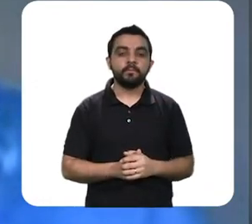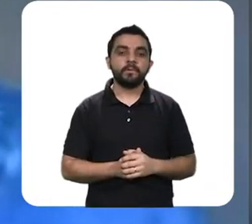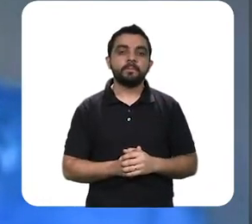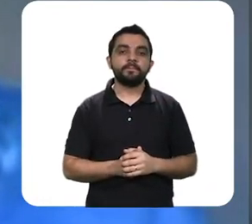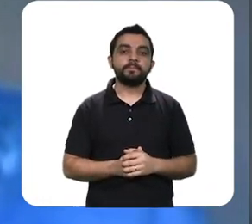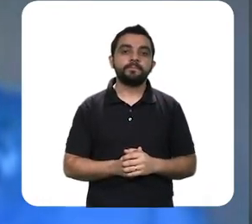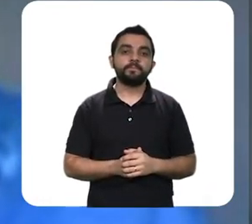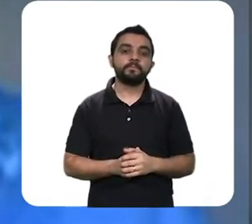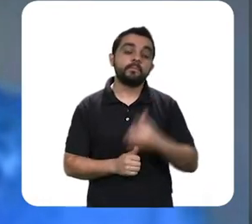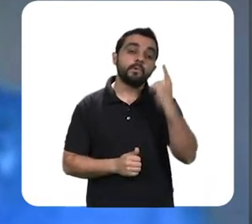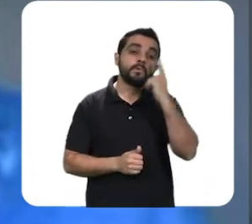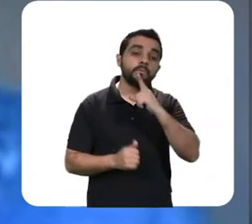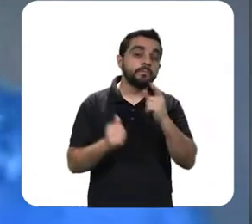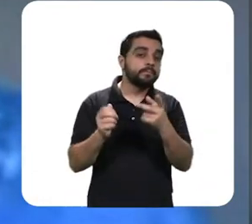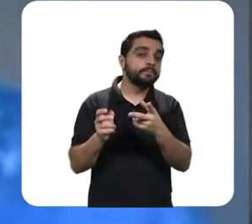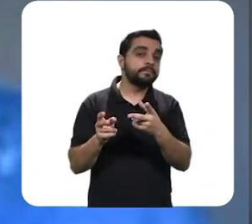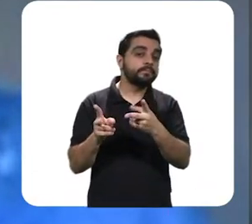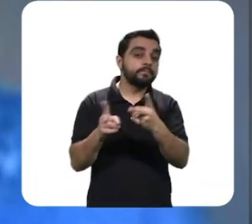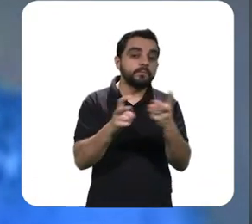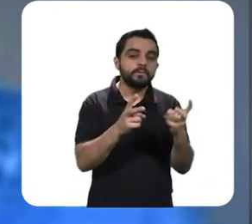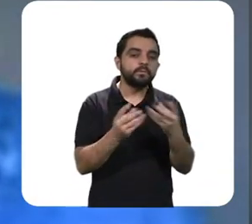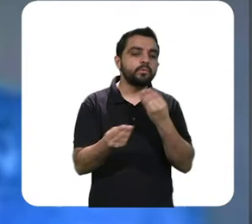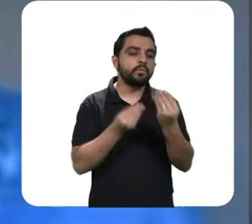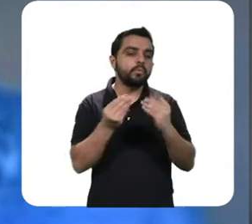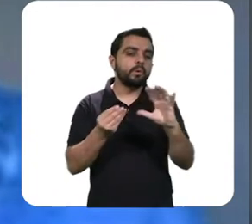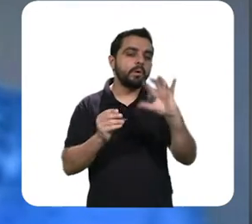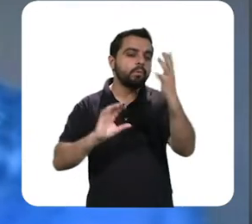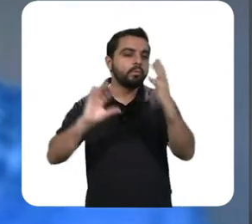comparada ao período do plástico de guerra.